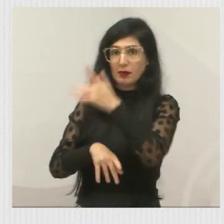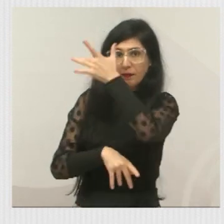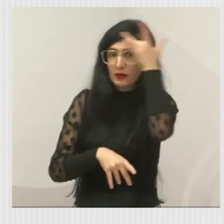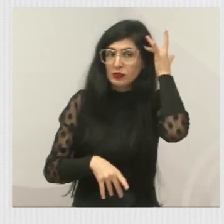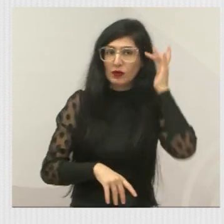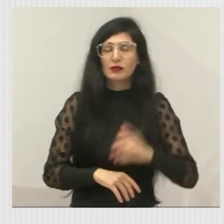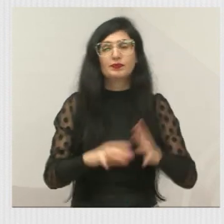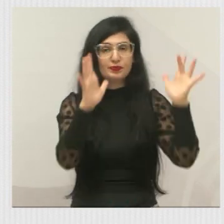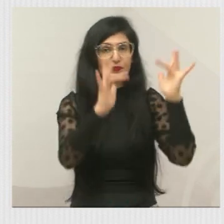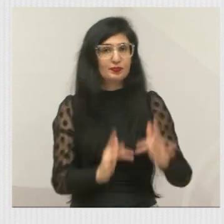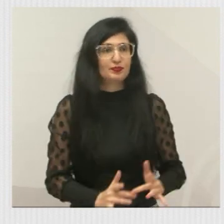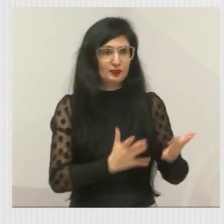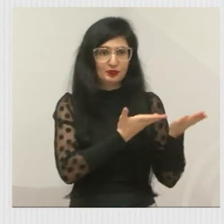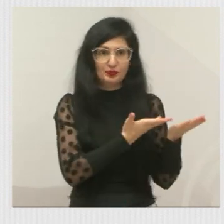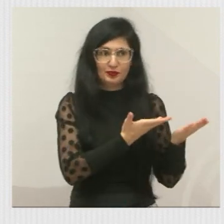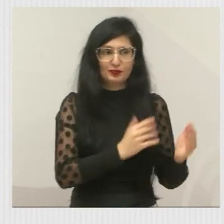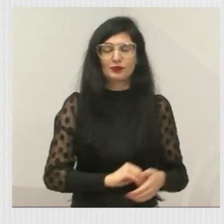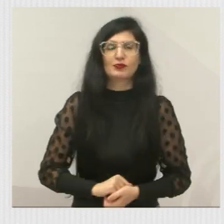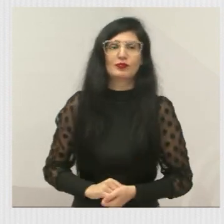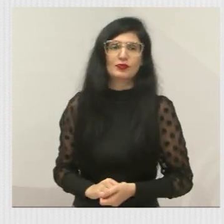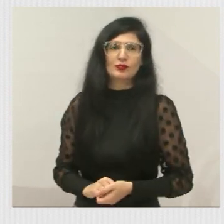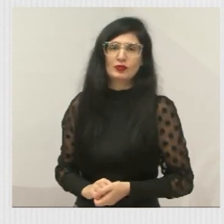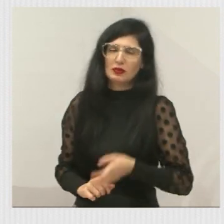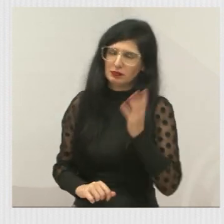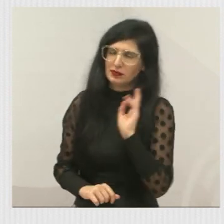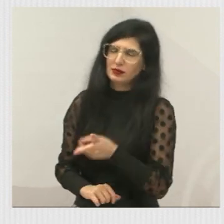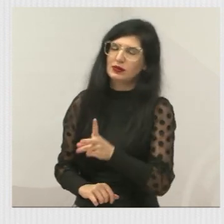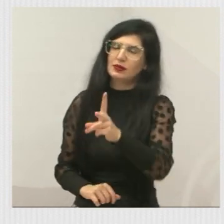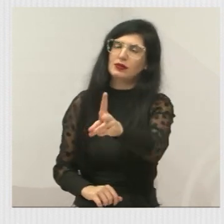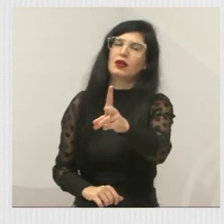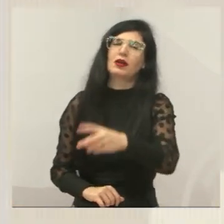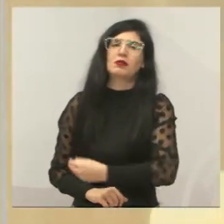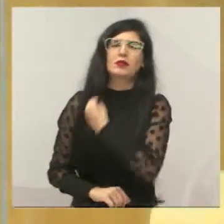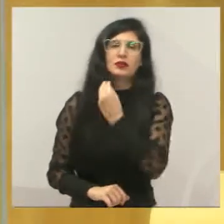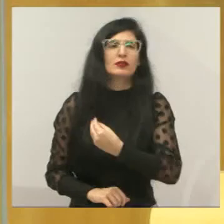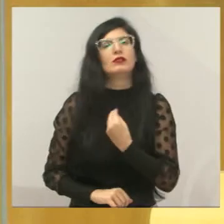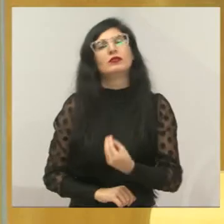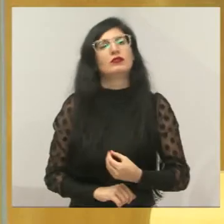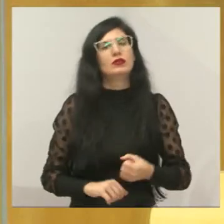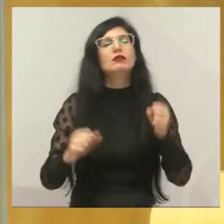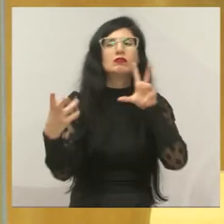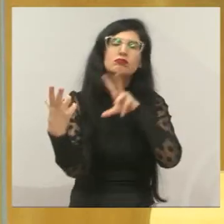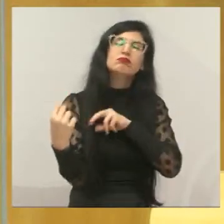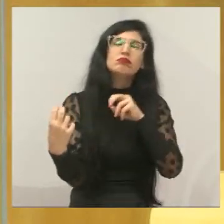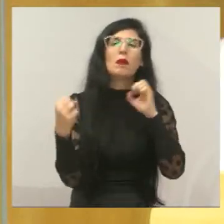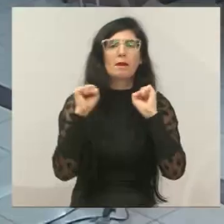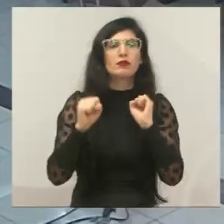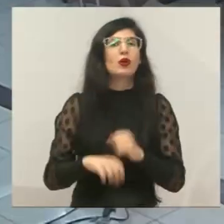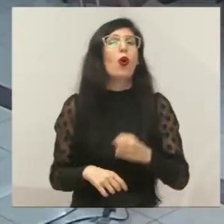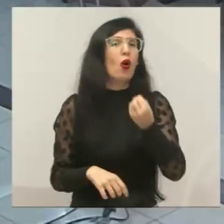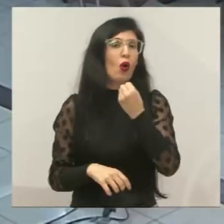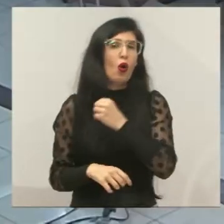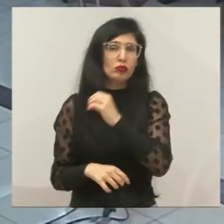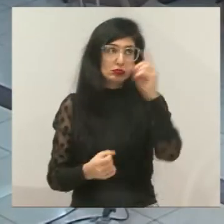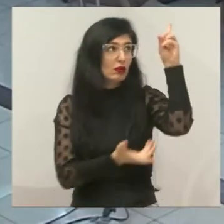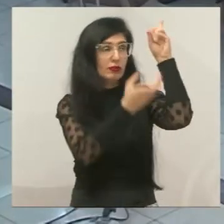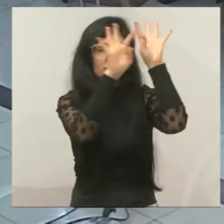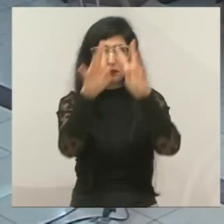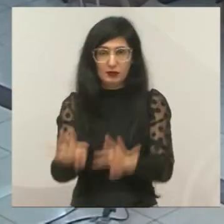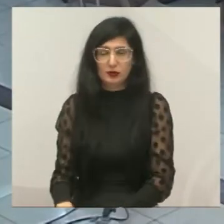Os nossos contatos sempre abertos e sempre presentes. Fiquem com Deus e um ótimo dia. Obrigada. Obrigada.